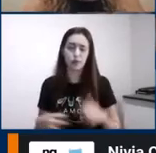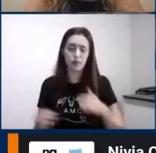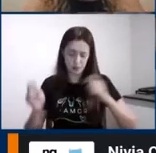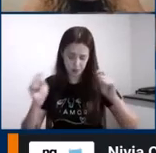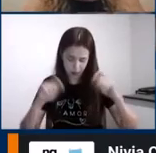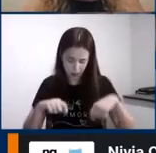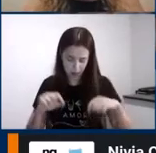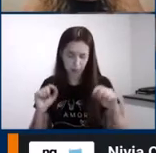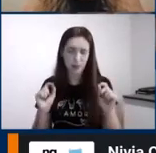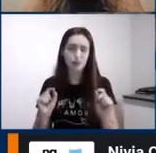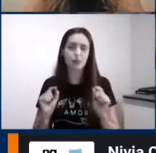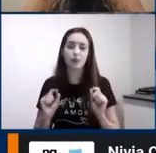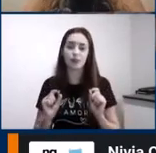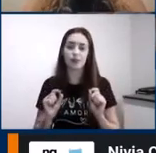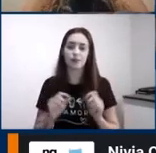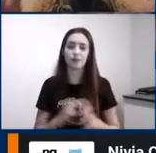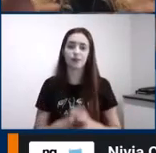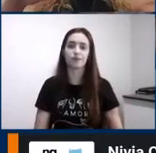aprendizagem